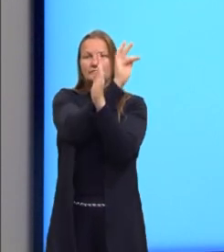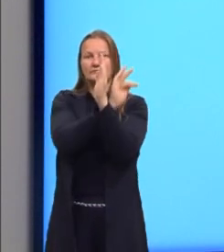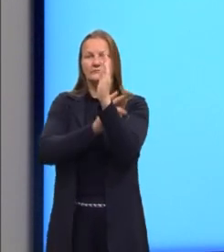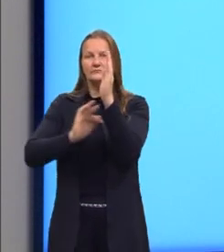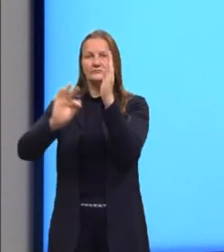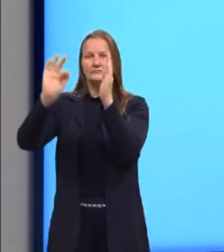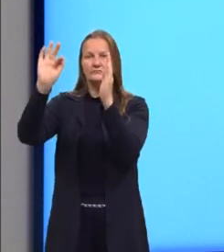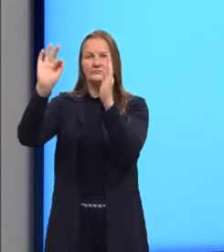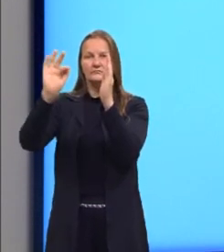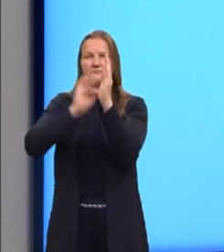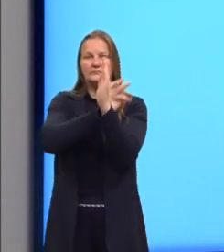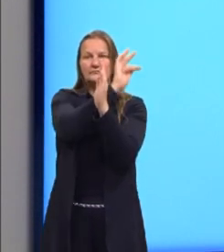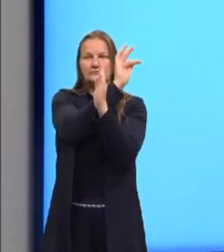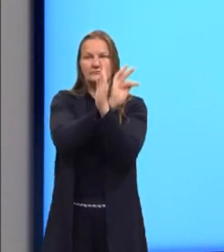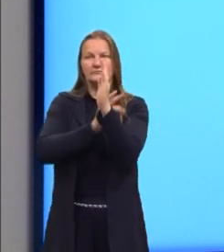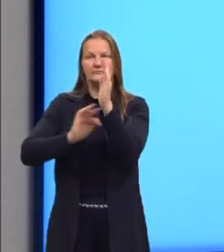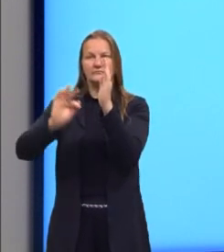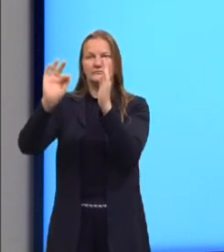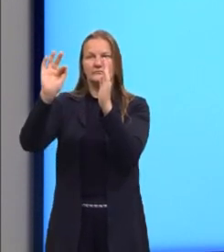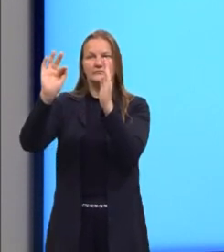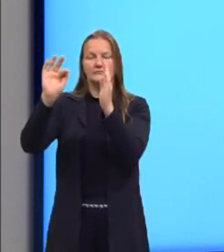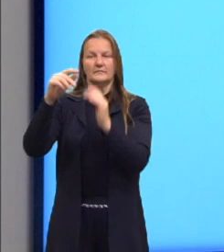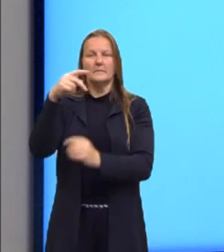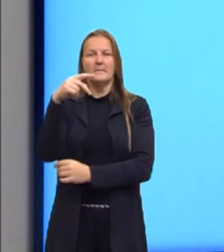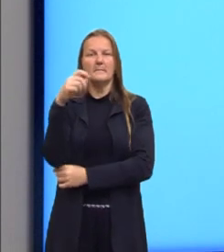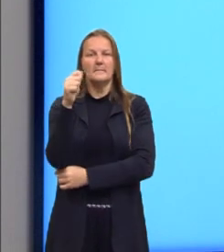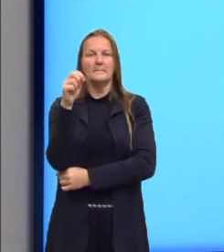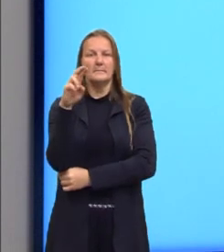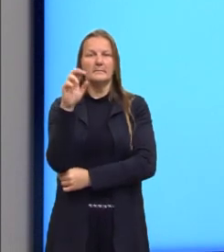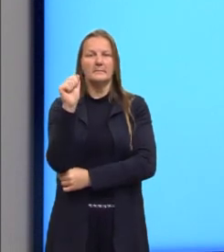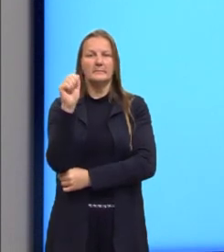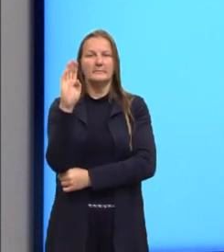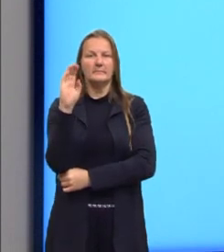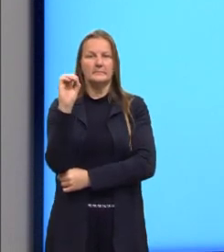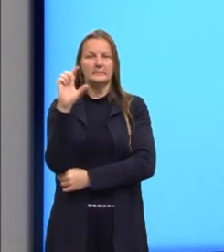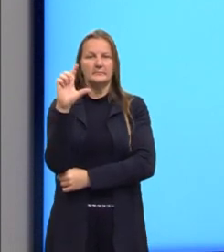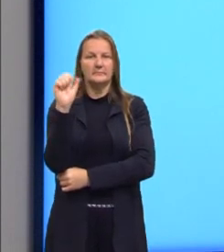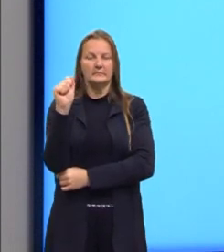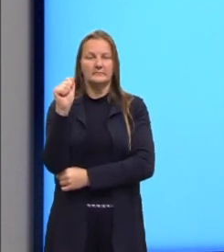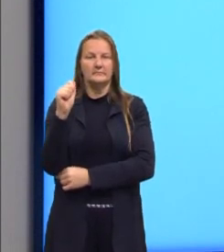parábola, que define, então, uma função de segundo grau.